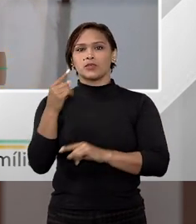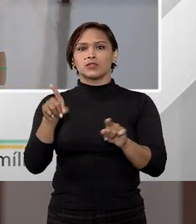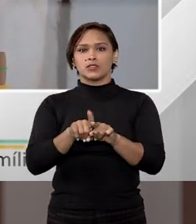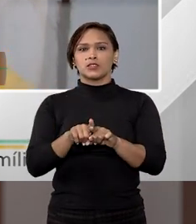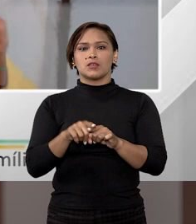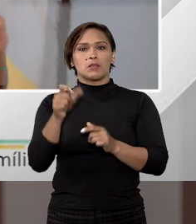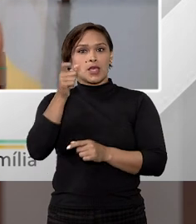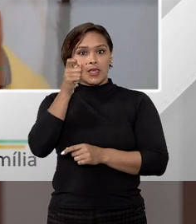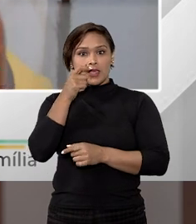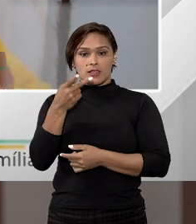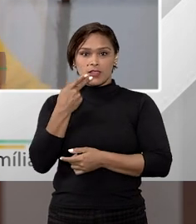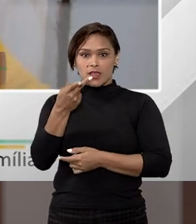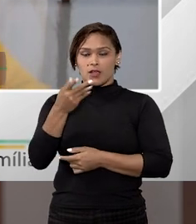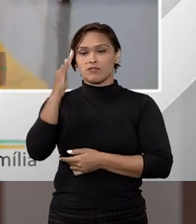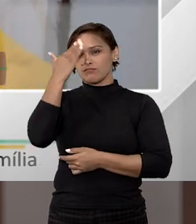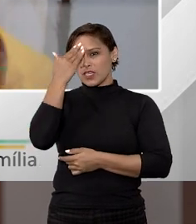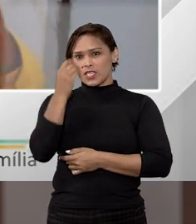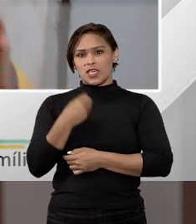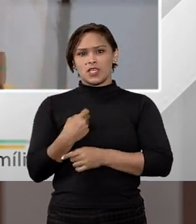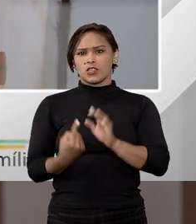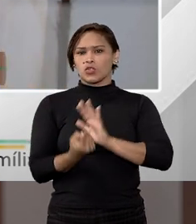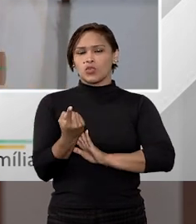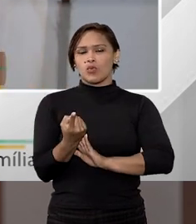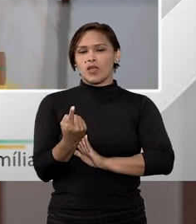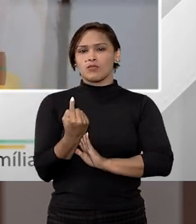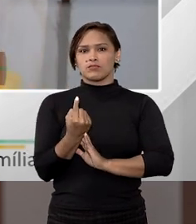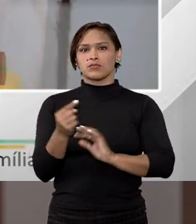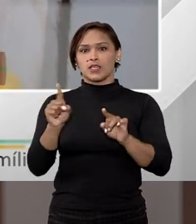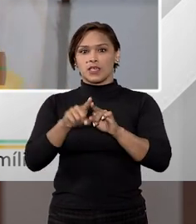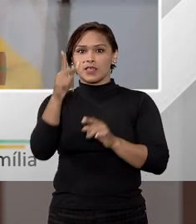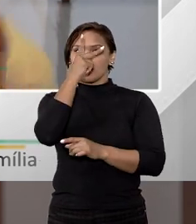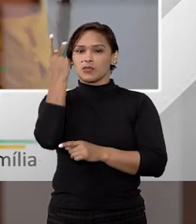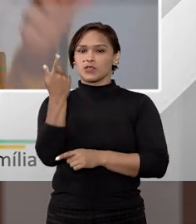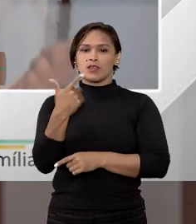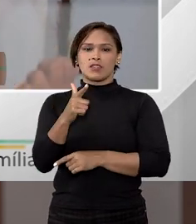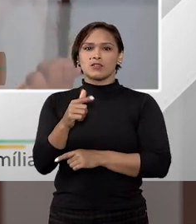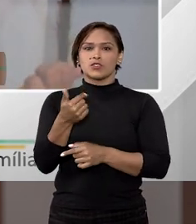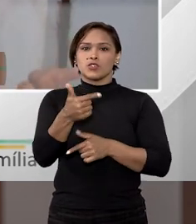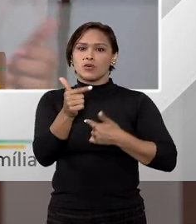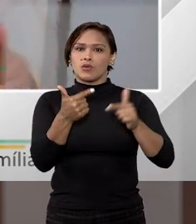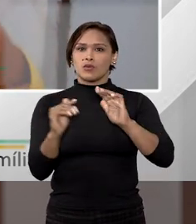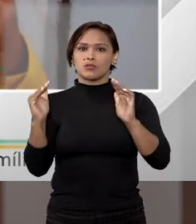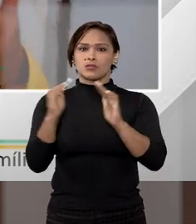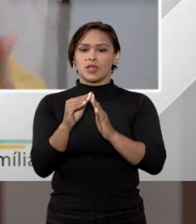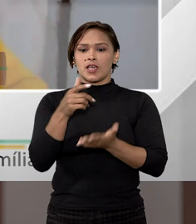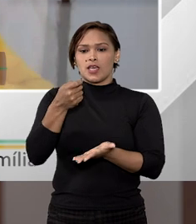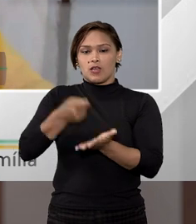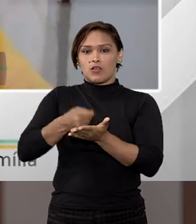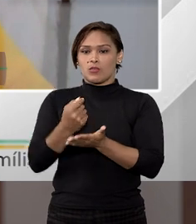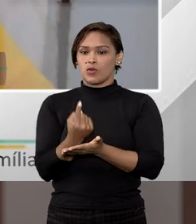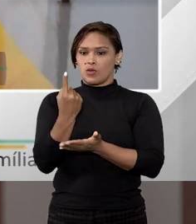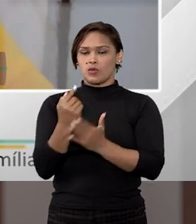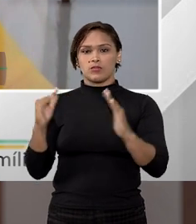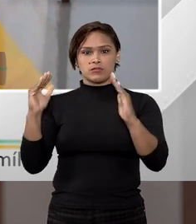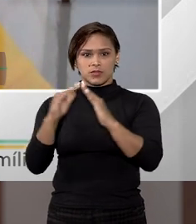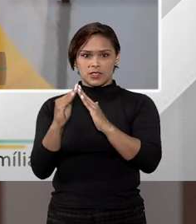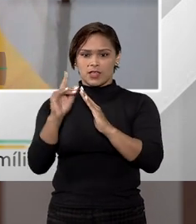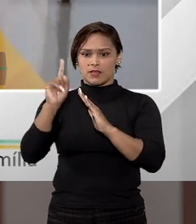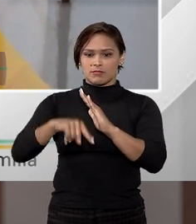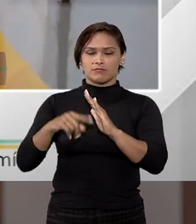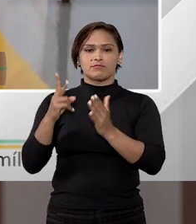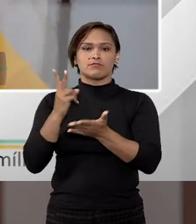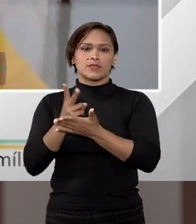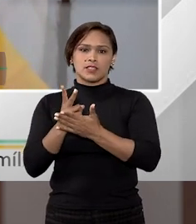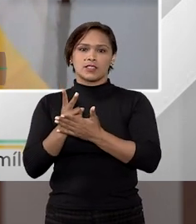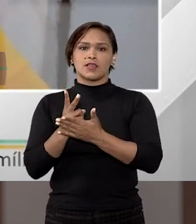para que quem está nos assistindo entenda que não é um bem mutuoso e que a pessoa também não tinha outro bem. Ela adquiriu aquele, provavelmente, a